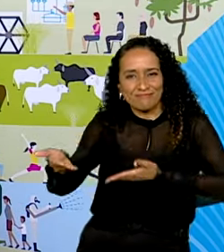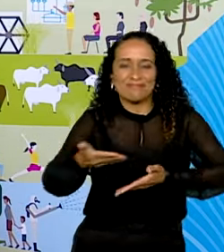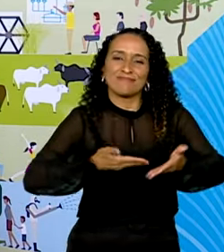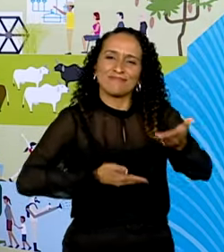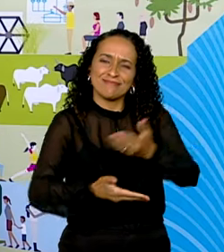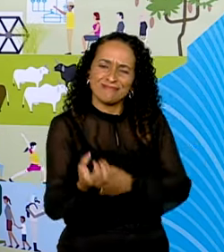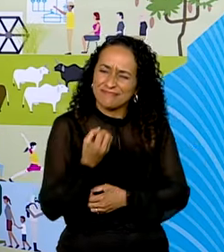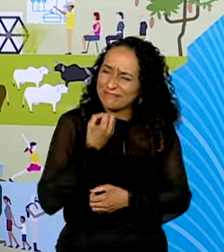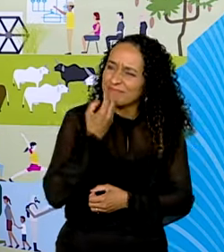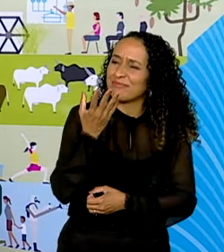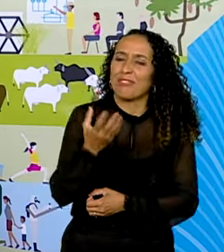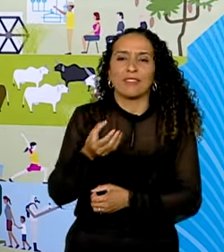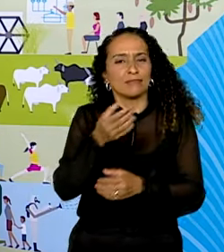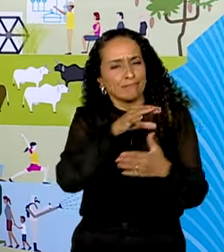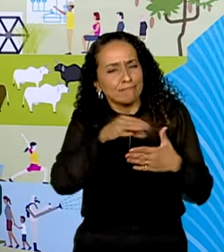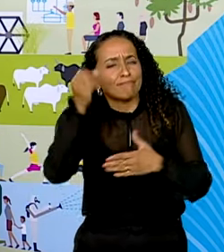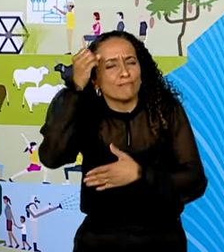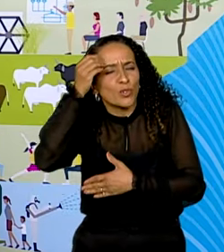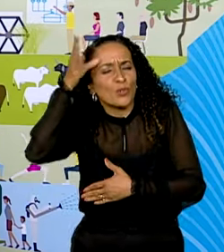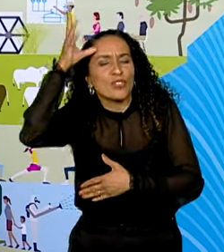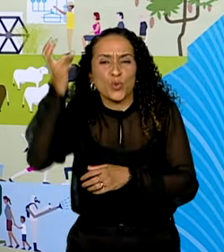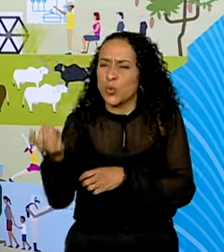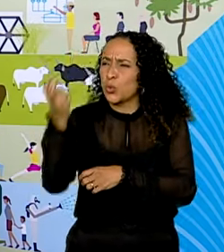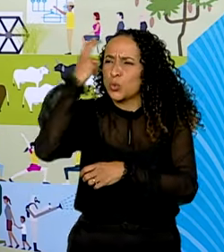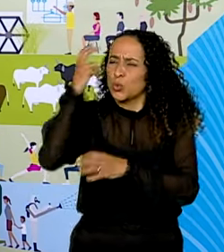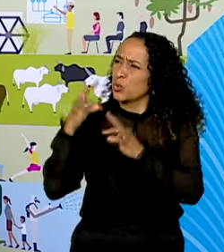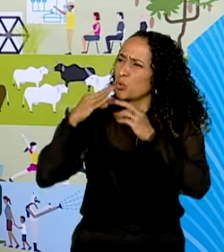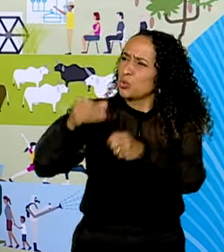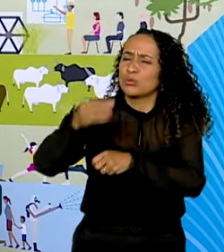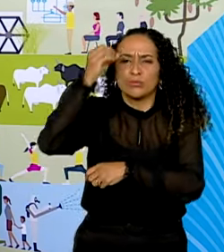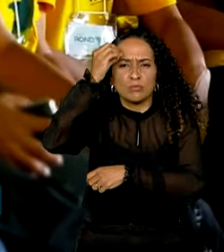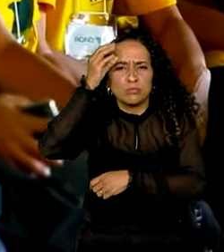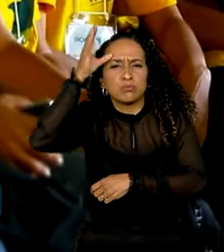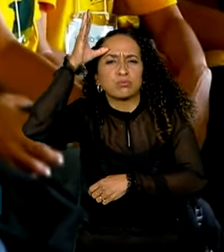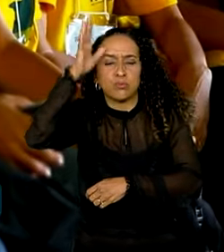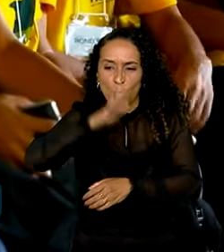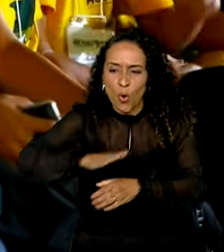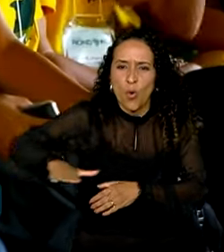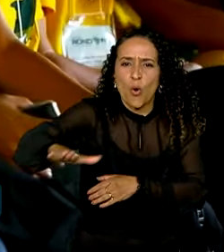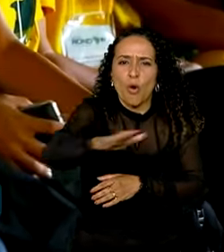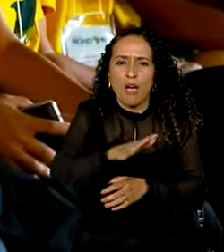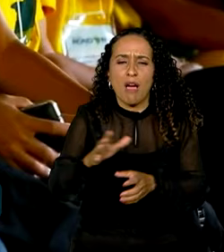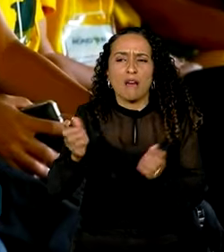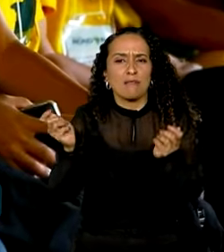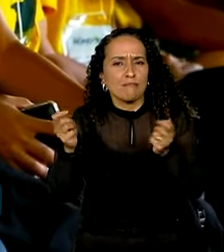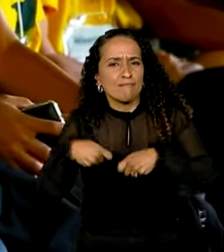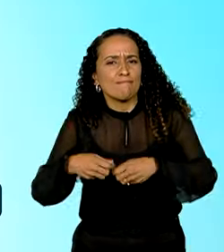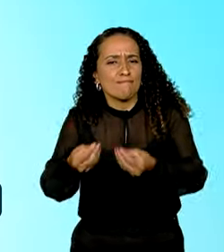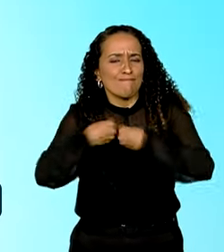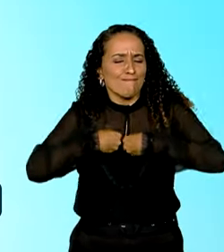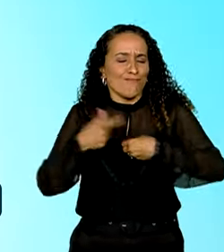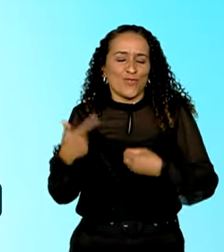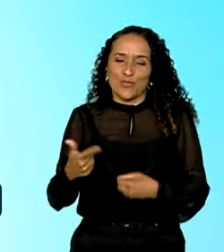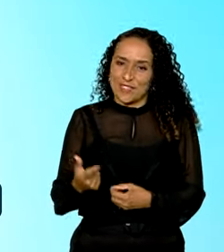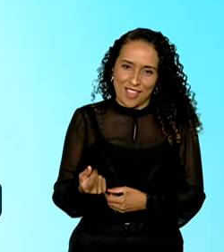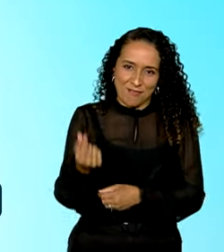leva o conhecimento, mas a cultura, tudo aquilo que é a sabedoria local, consegue para a cidade dos rondonistas e não tem preço.